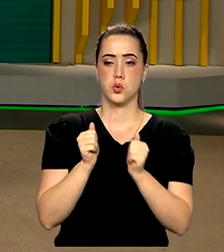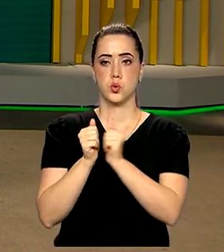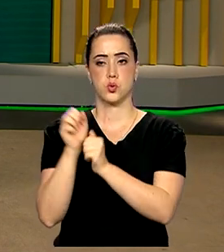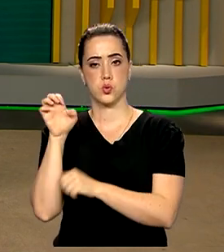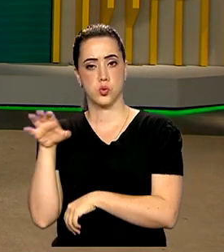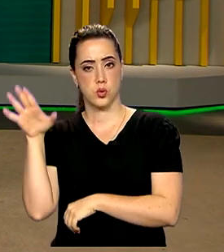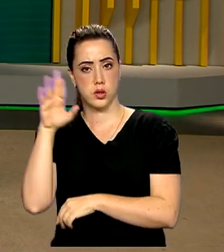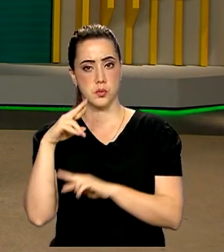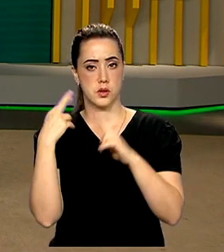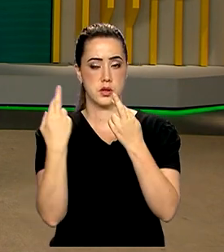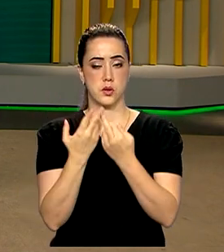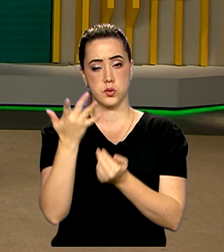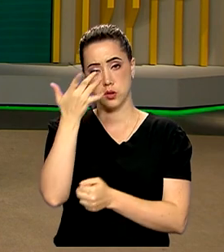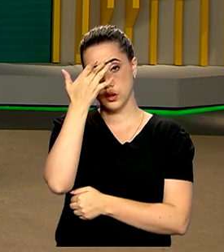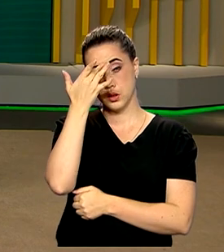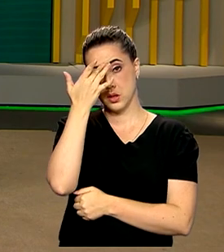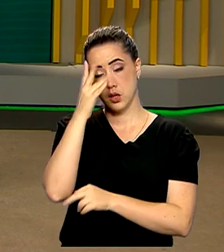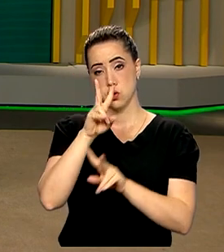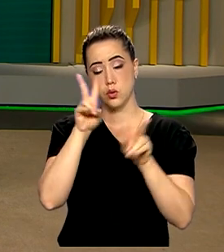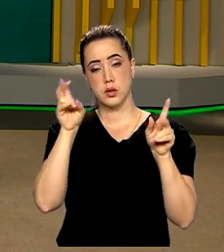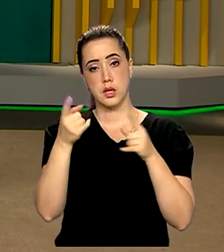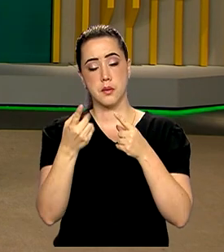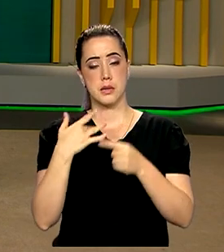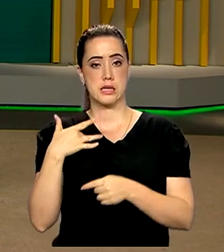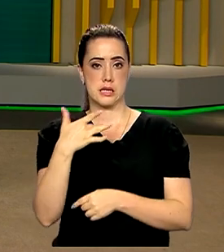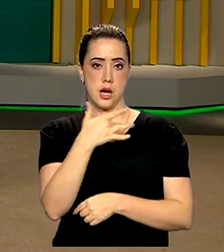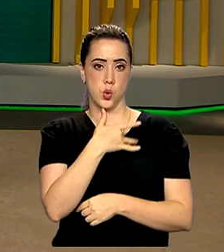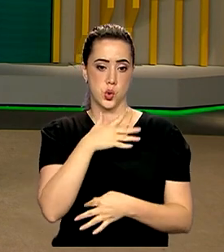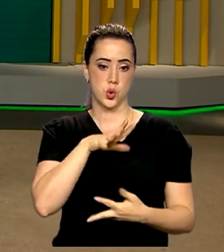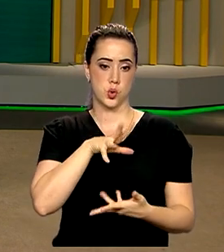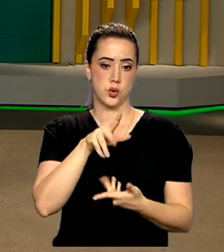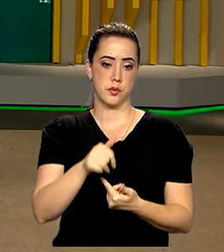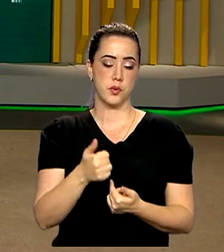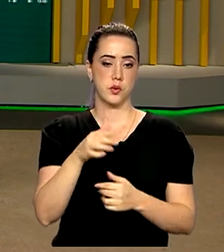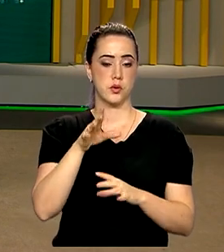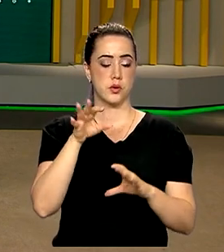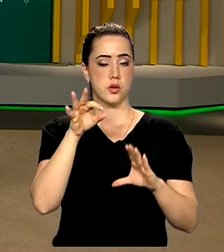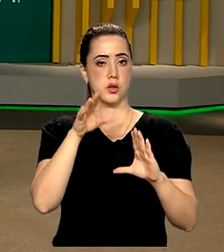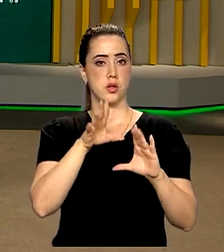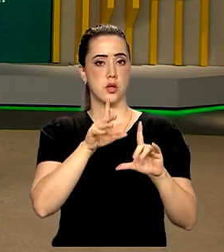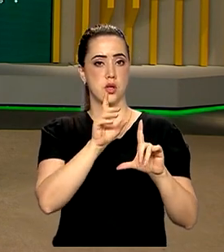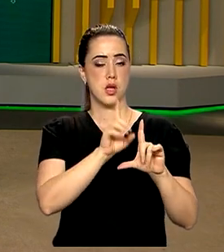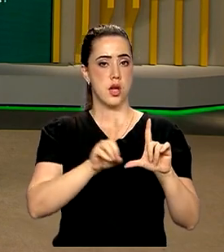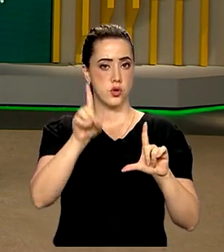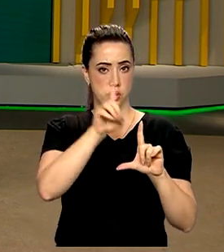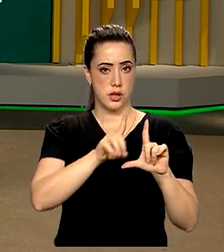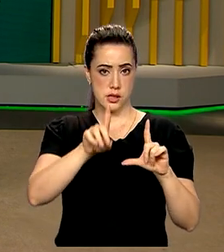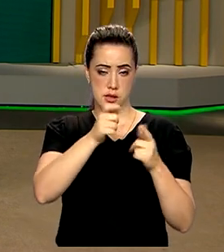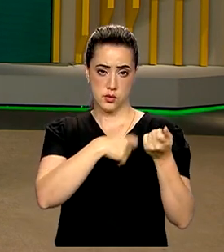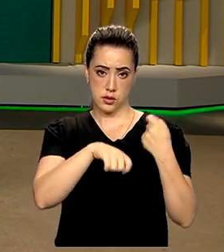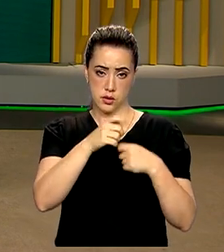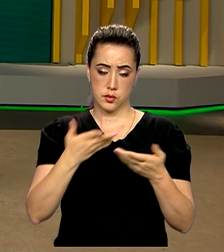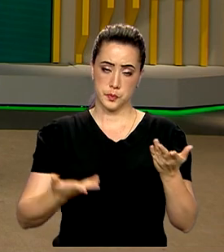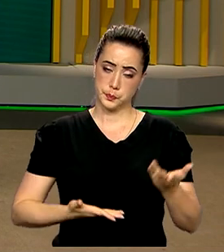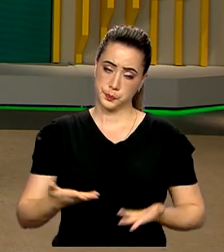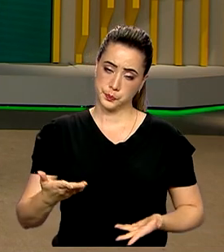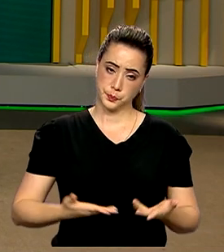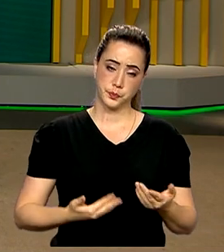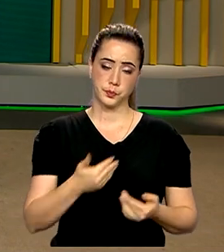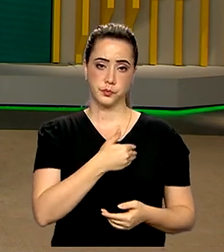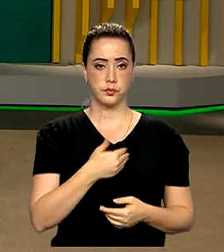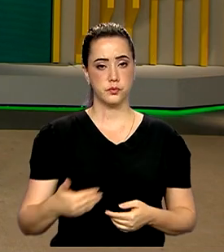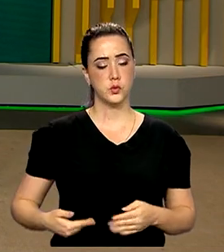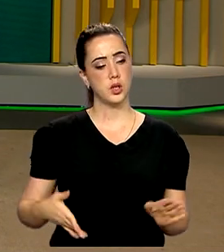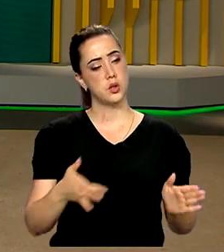se reuniram na Índia para discutir temas como saúde global e a digitalização das economias e dos serviços públicos. É, Roberto,